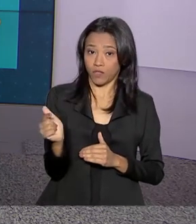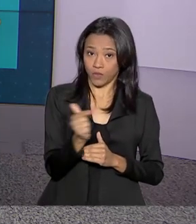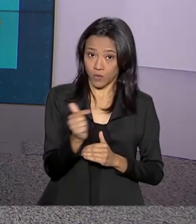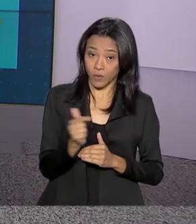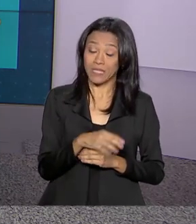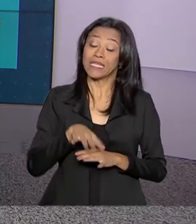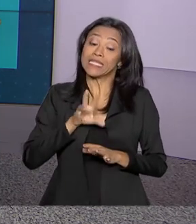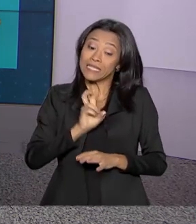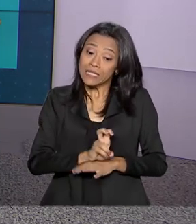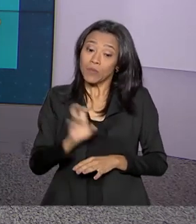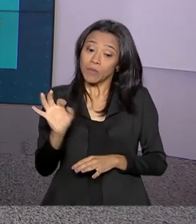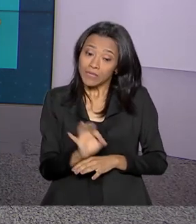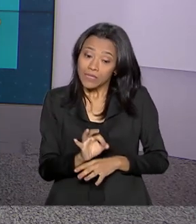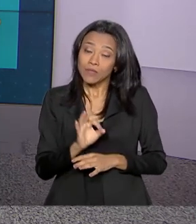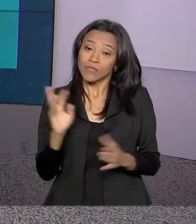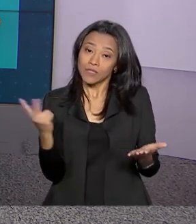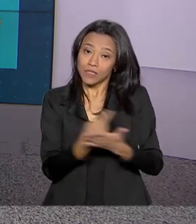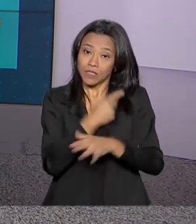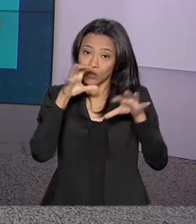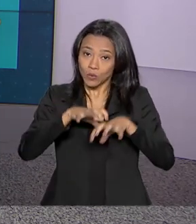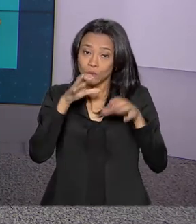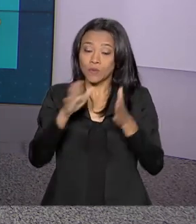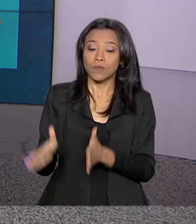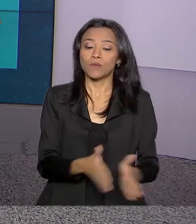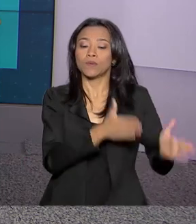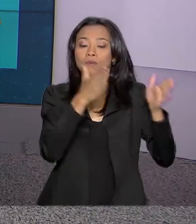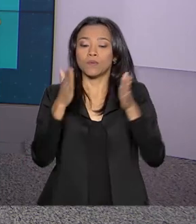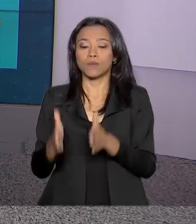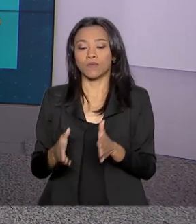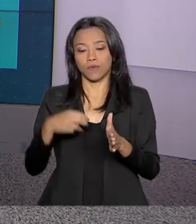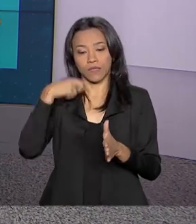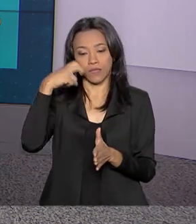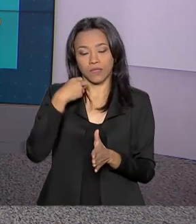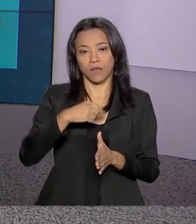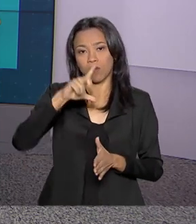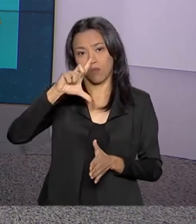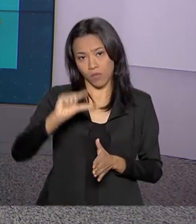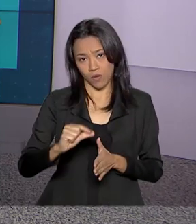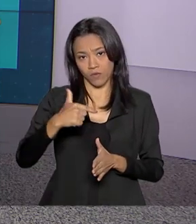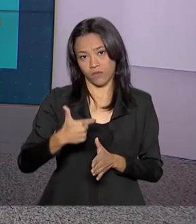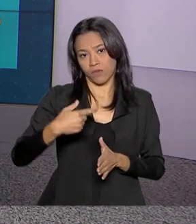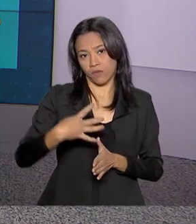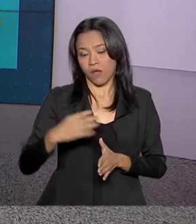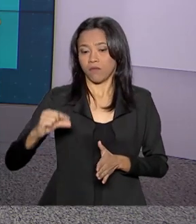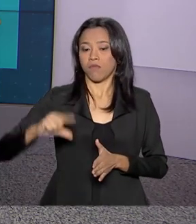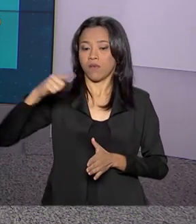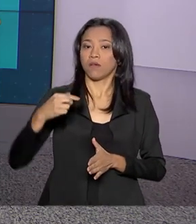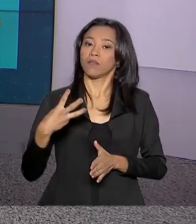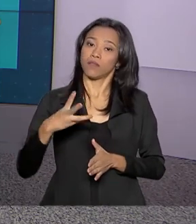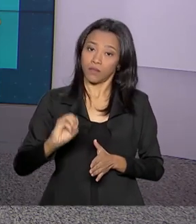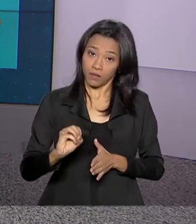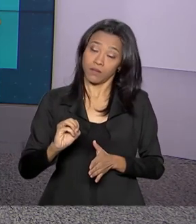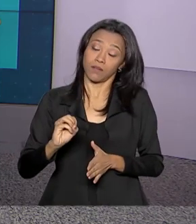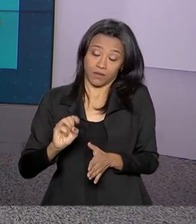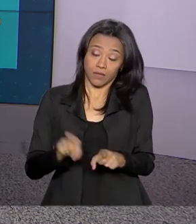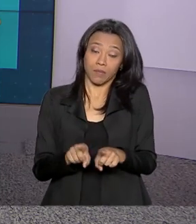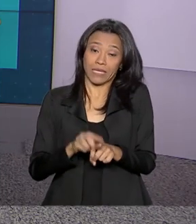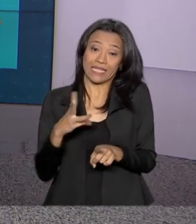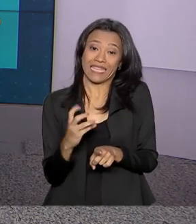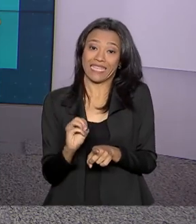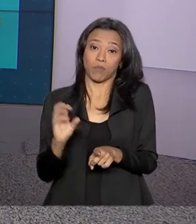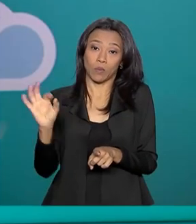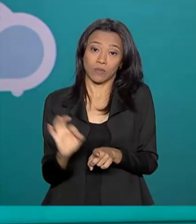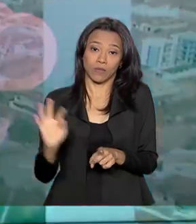% de possibilidade de chuva. E Natal, mínima de 24, máxima de 30 graus com 30% de possibilidade